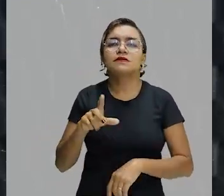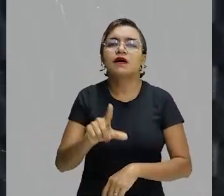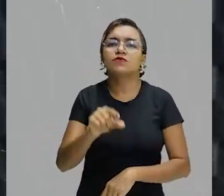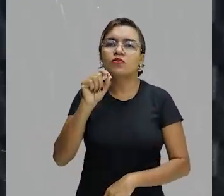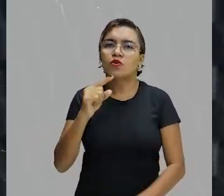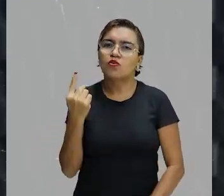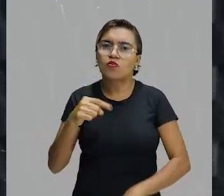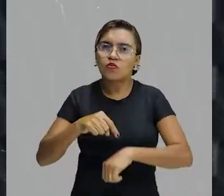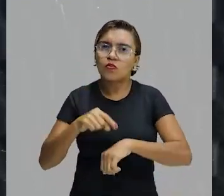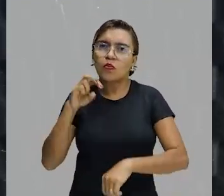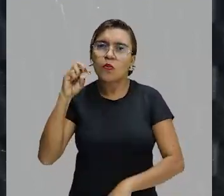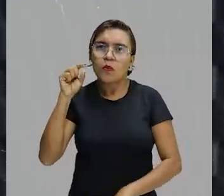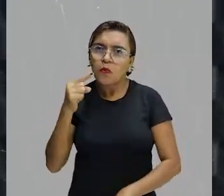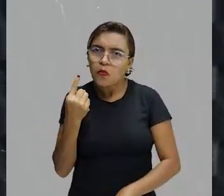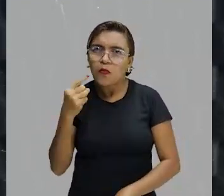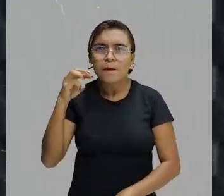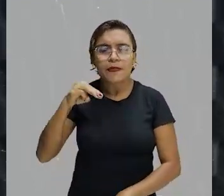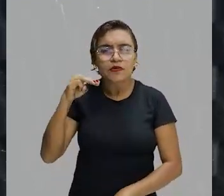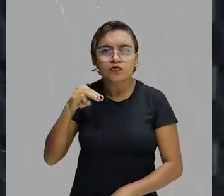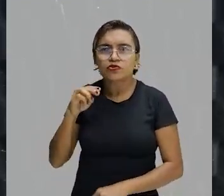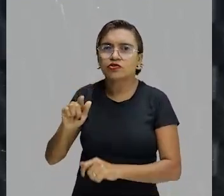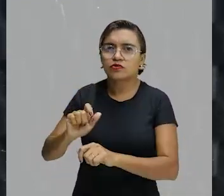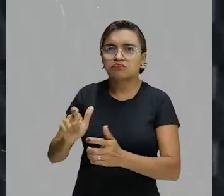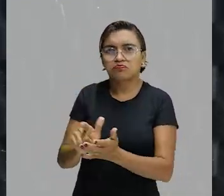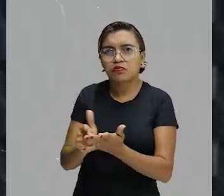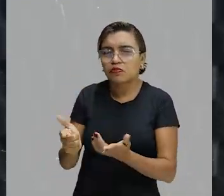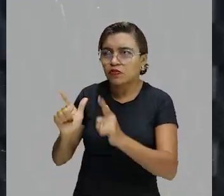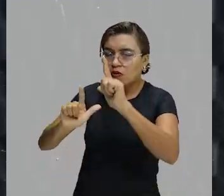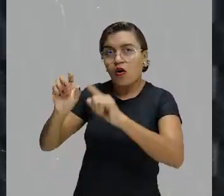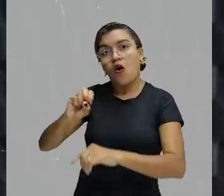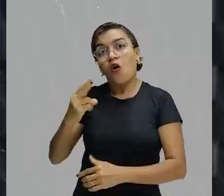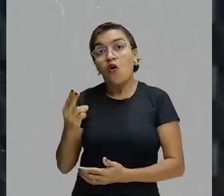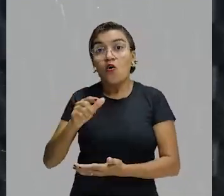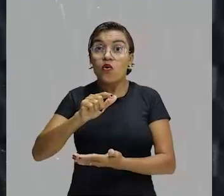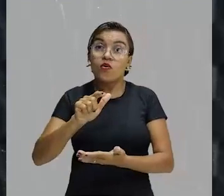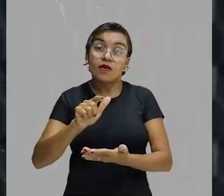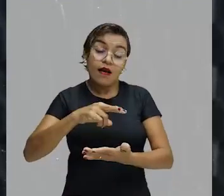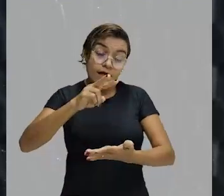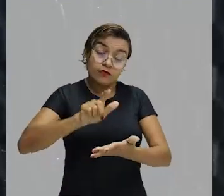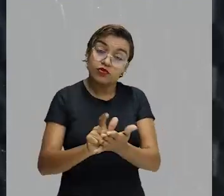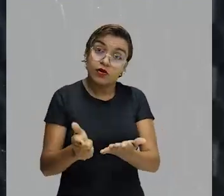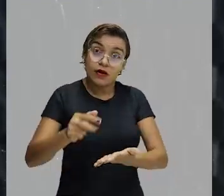assistir, acompanhar os jornais ou até mesmo ler através da internet.